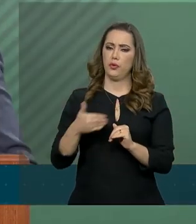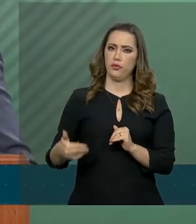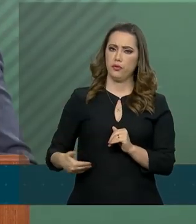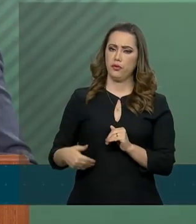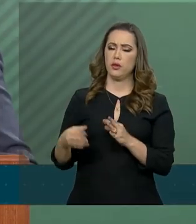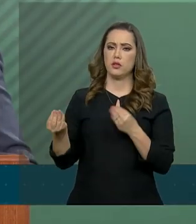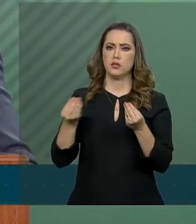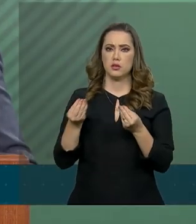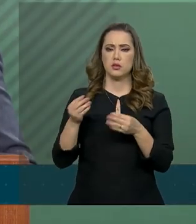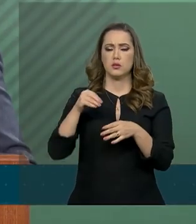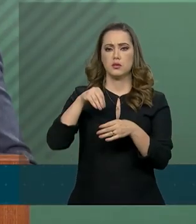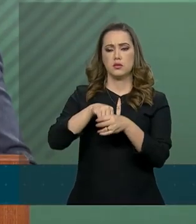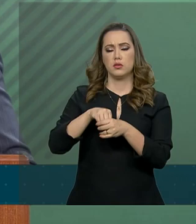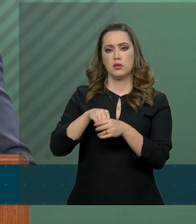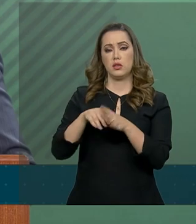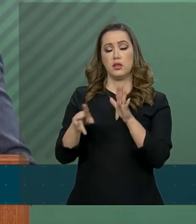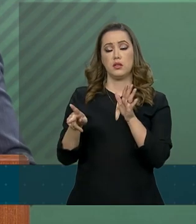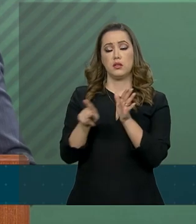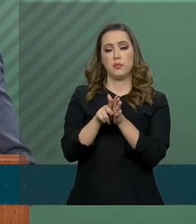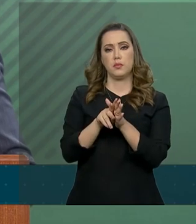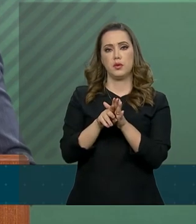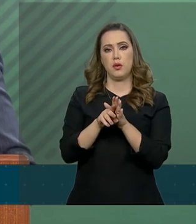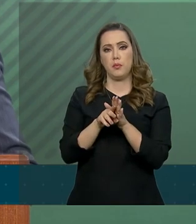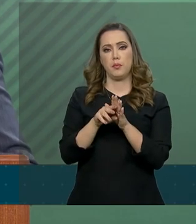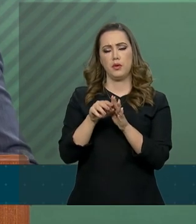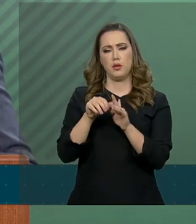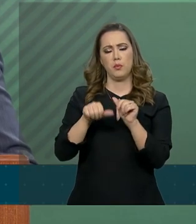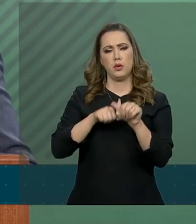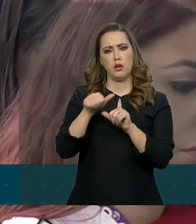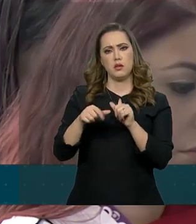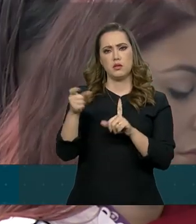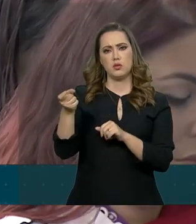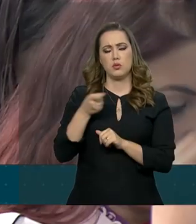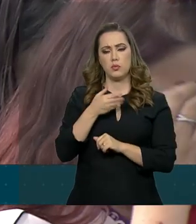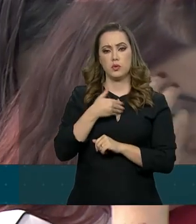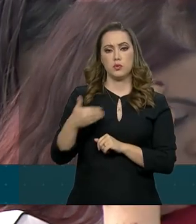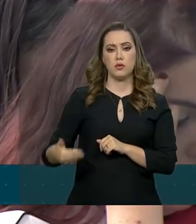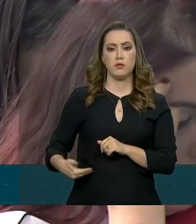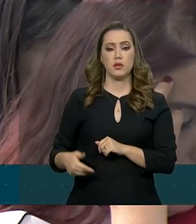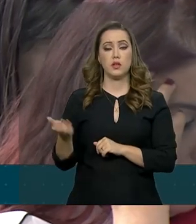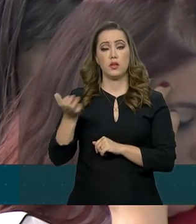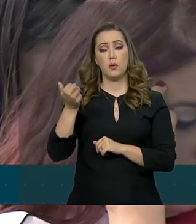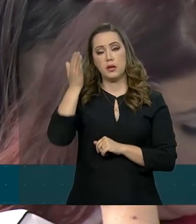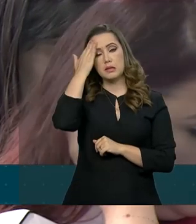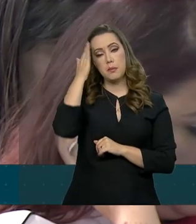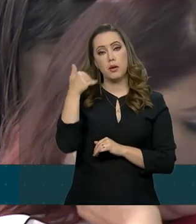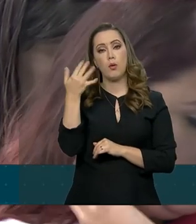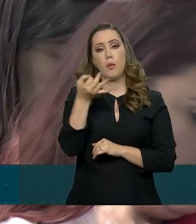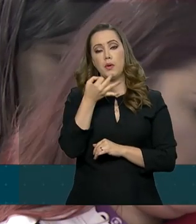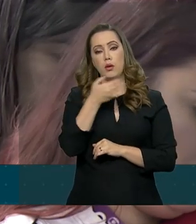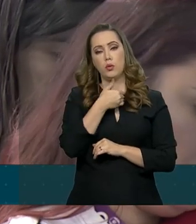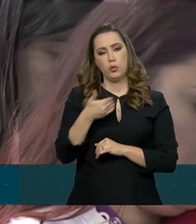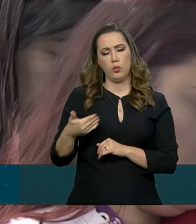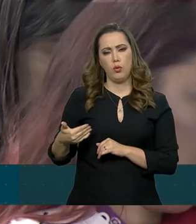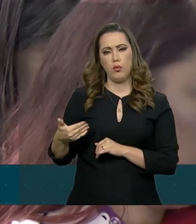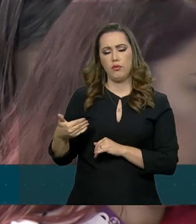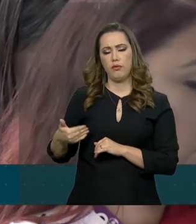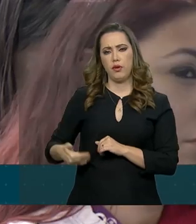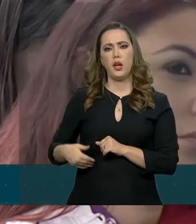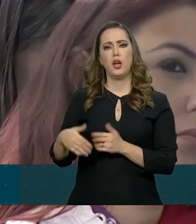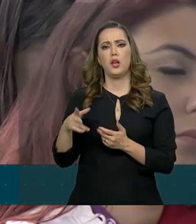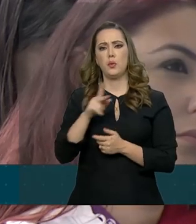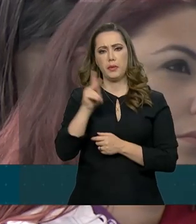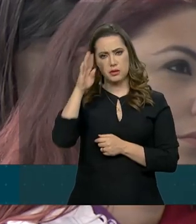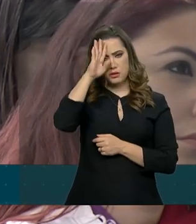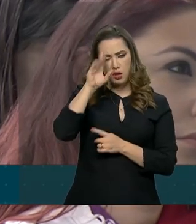na proposta de reforma tributária do governo. Eu queria saber qual é a posição do governo em relação a isso, se o presidente vai atender essa demanda da bancada